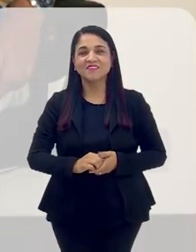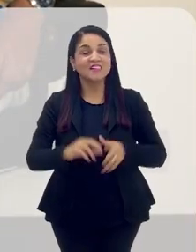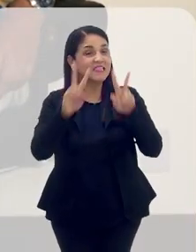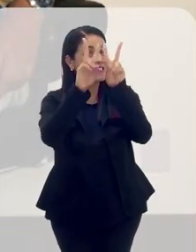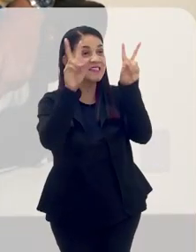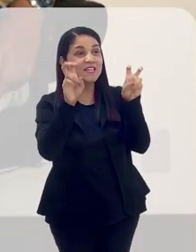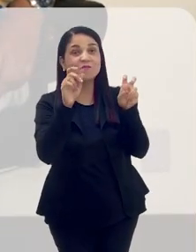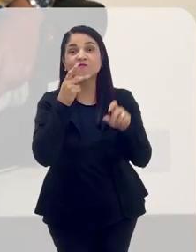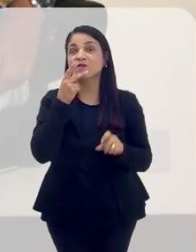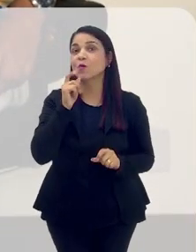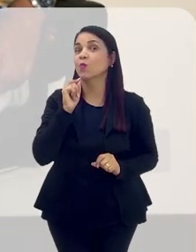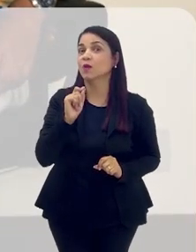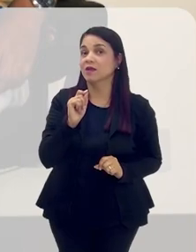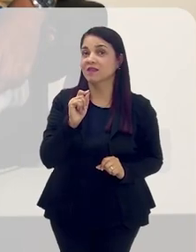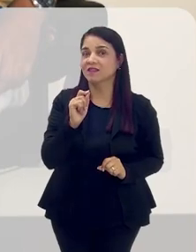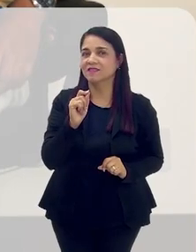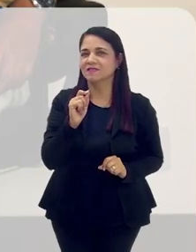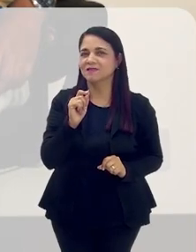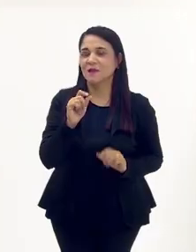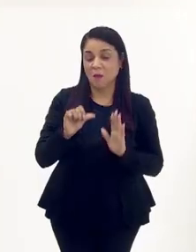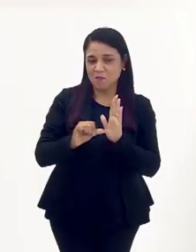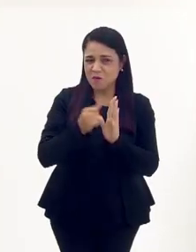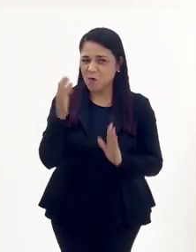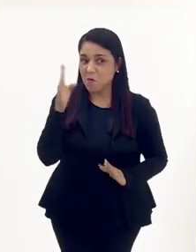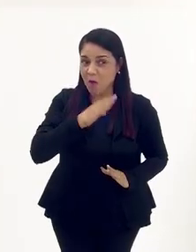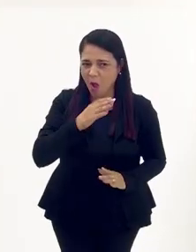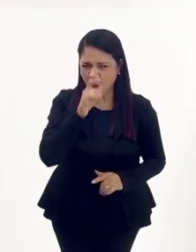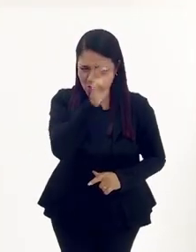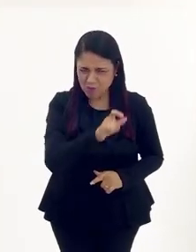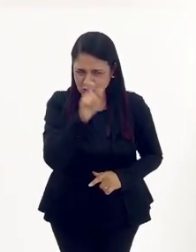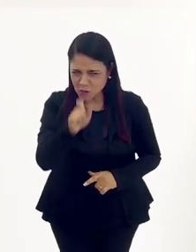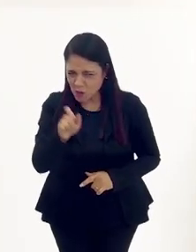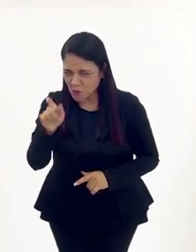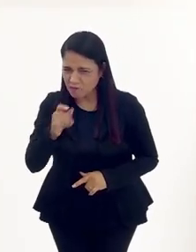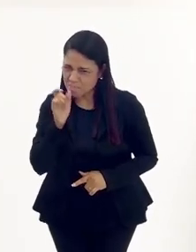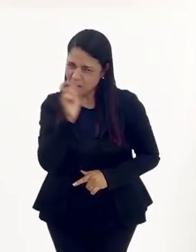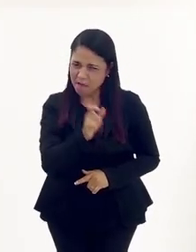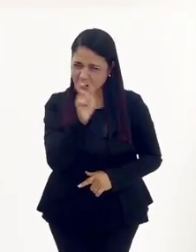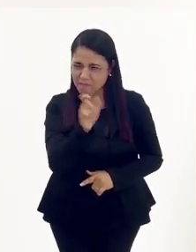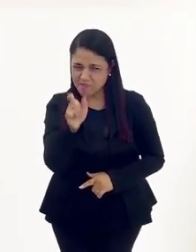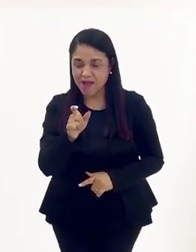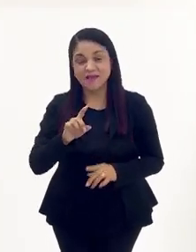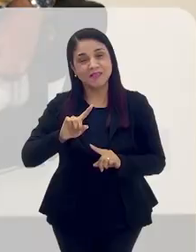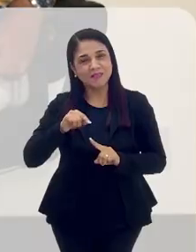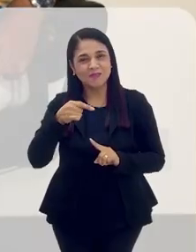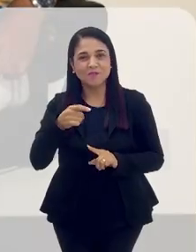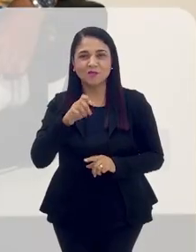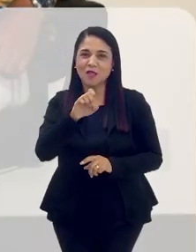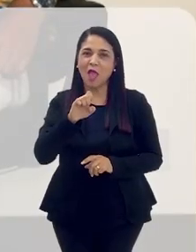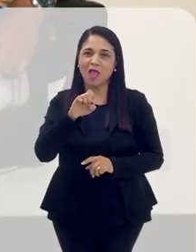Vamos falar de quê? Primeiro a gente vai falar mal dos outros, depois a gente fala da Expo.